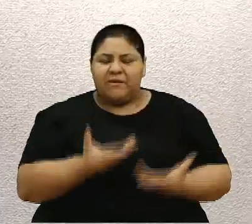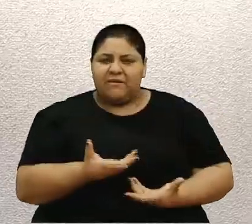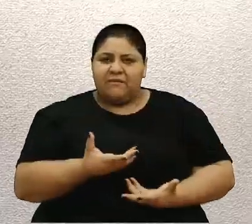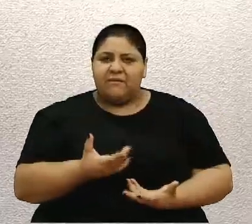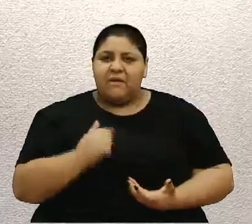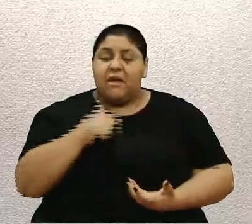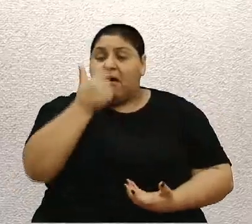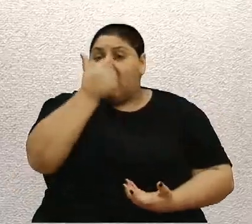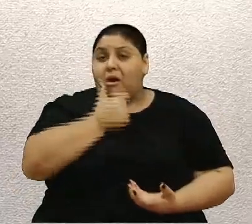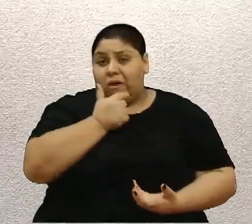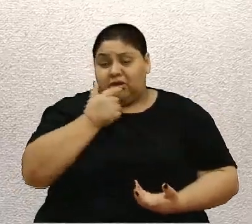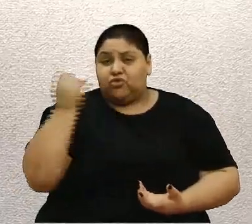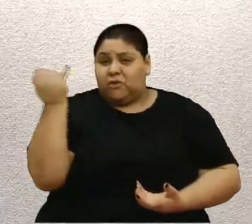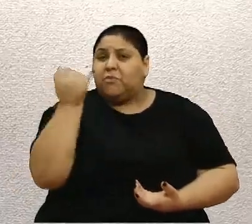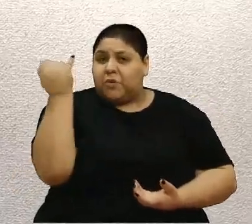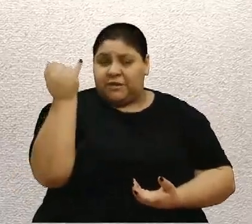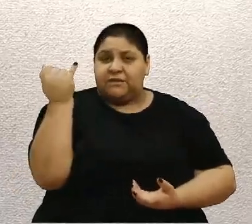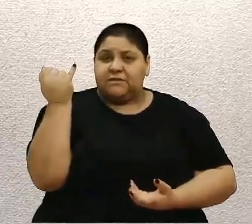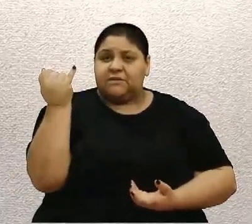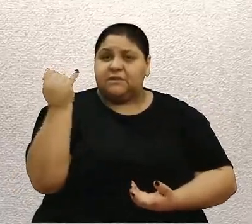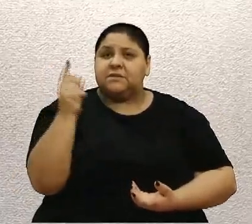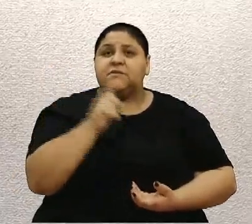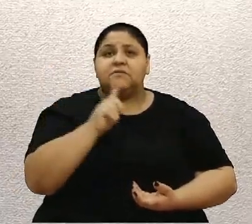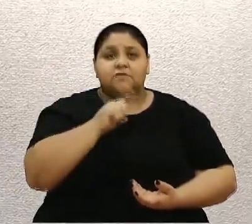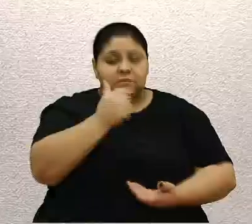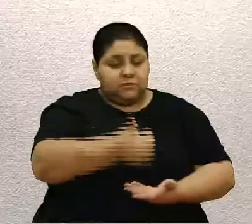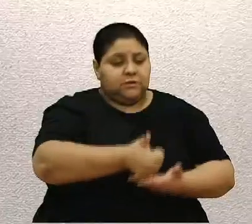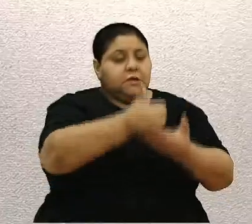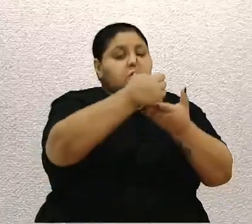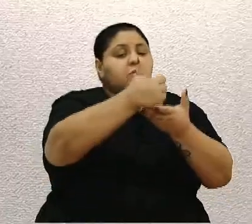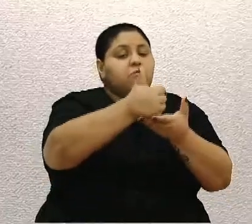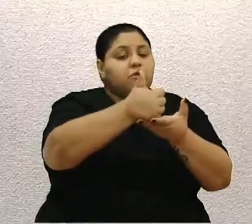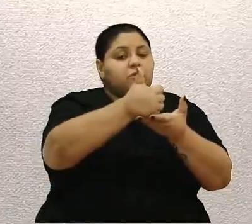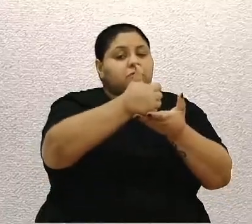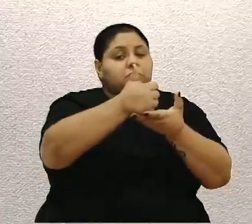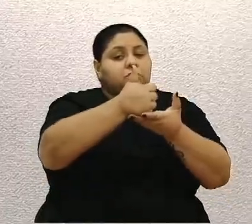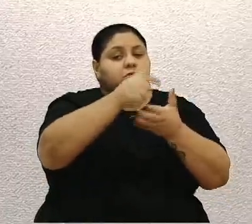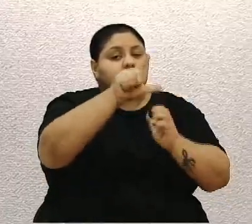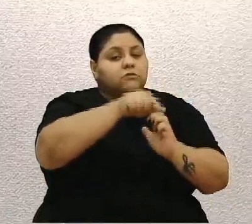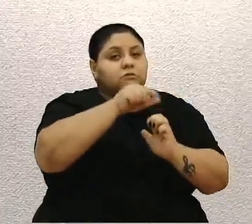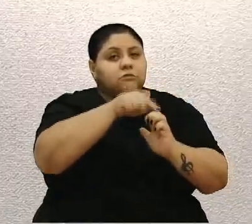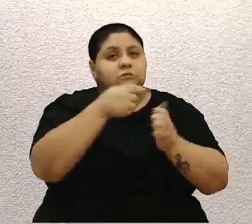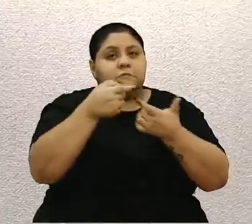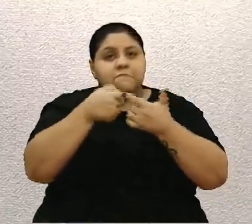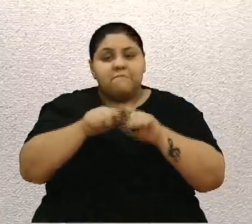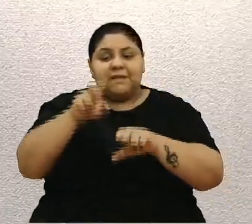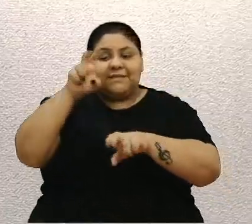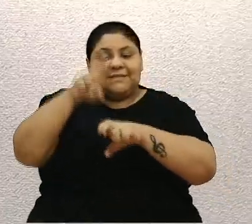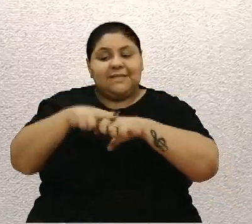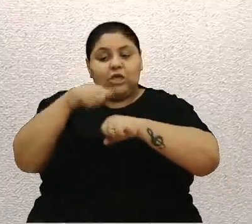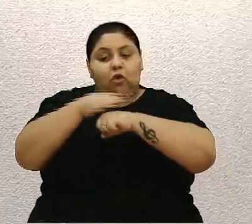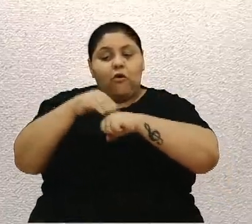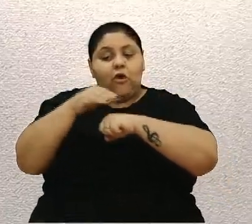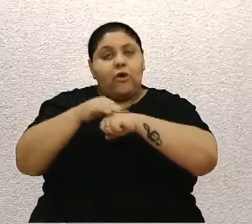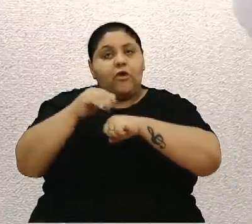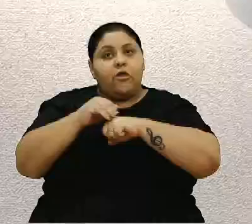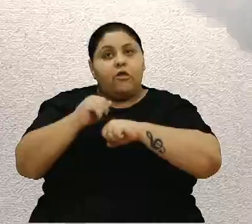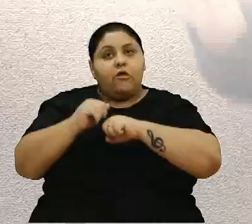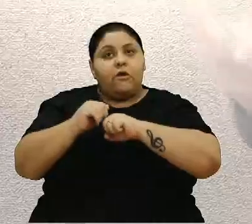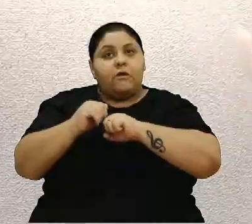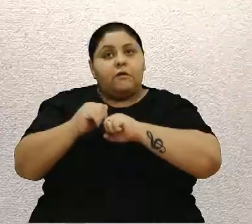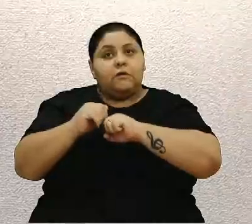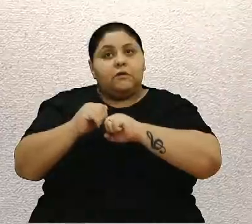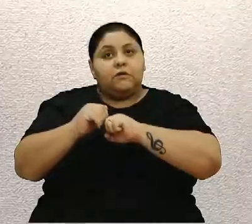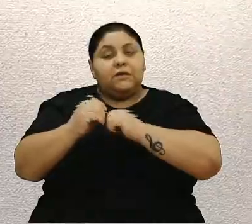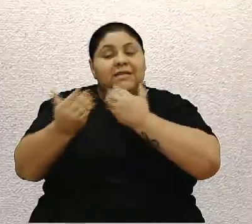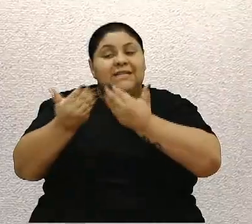eu acho que é importantíssimo que tenha o apoio do empresariado, mas que se sente, que se converse e que se entenda o porquê